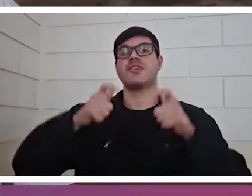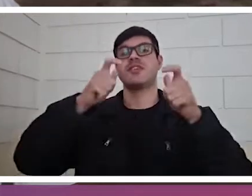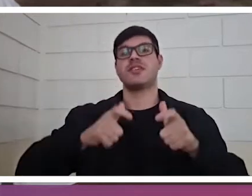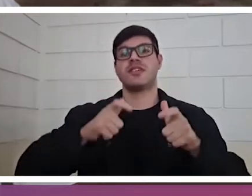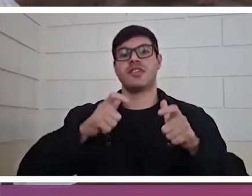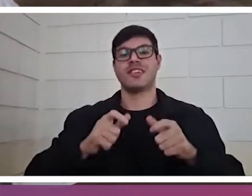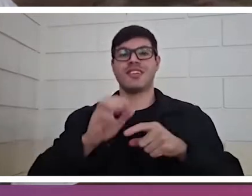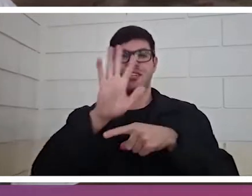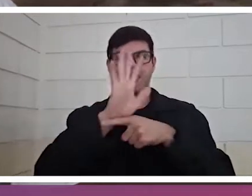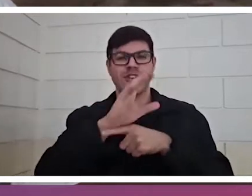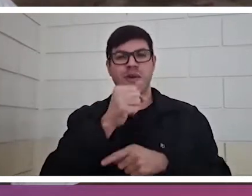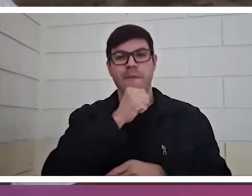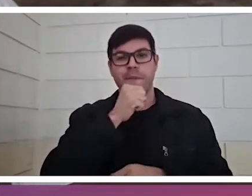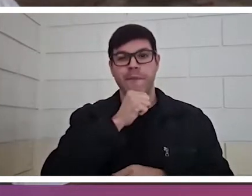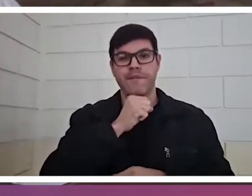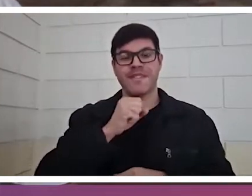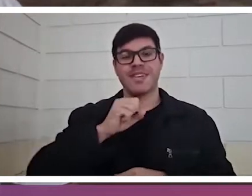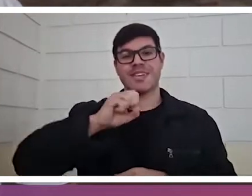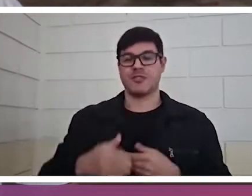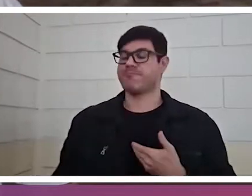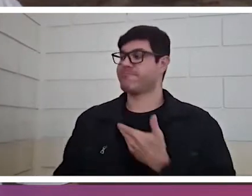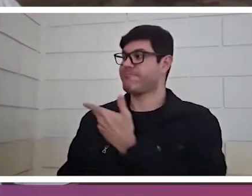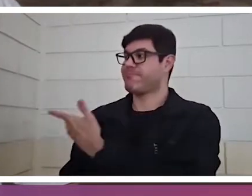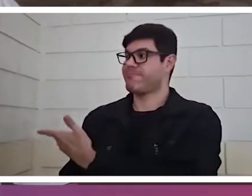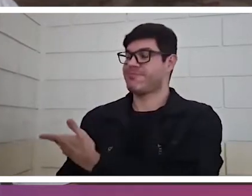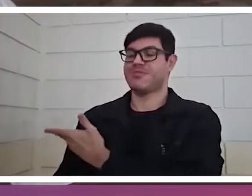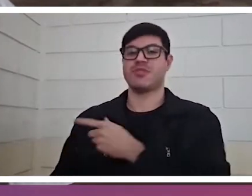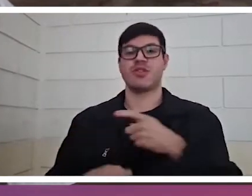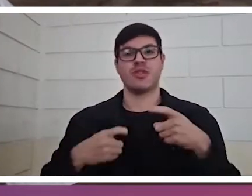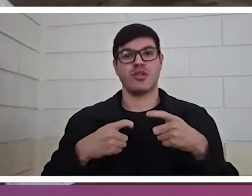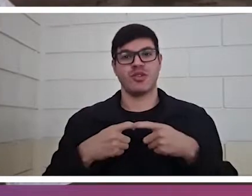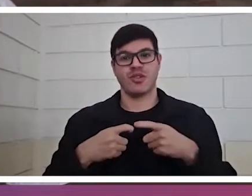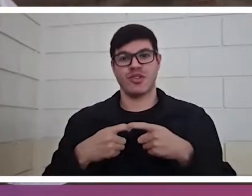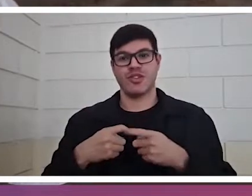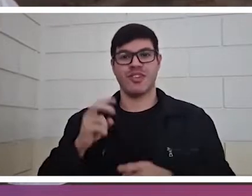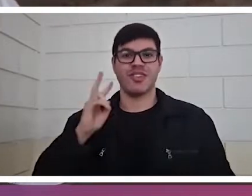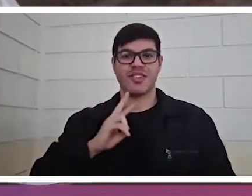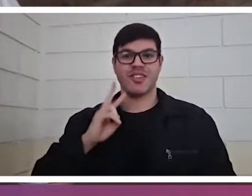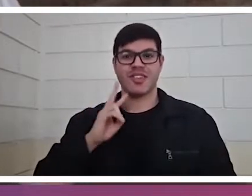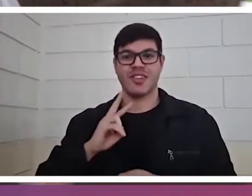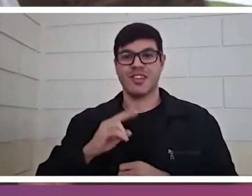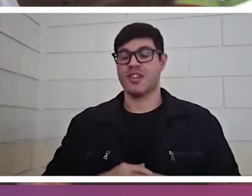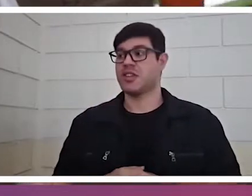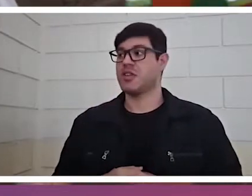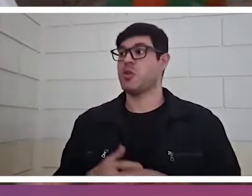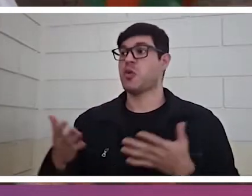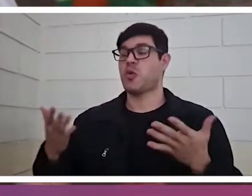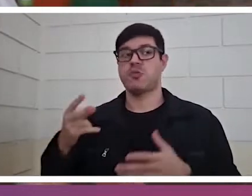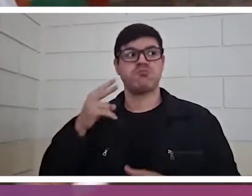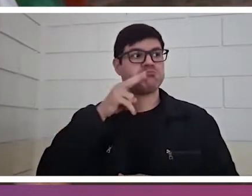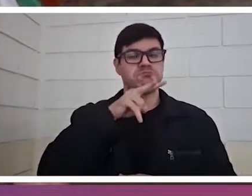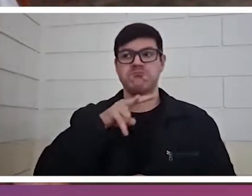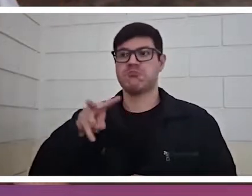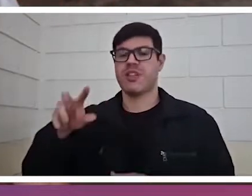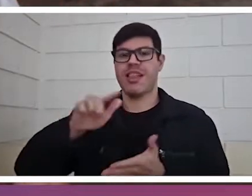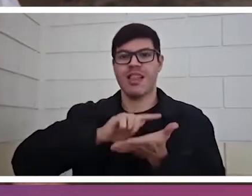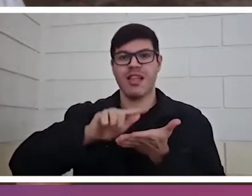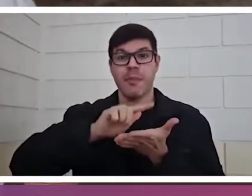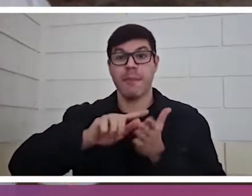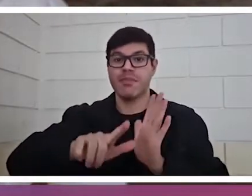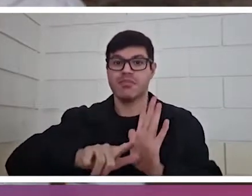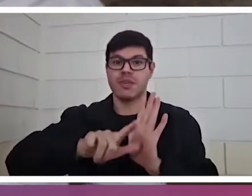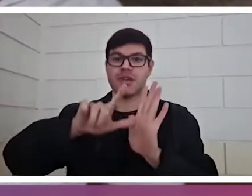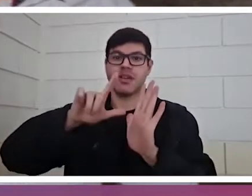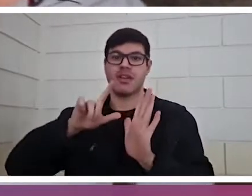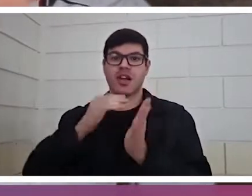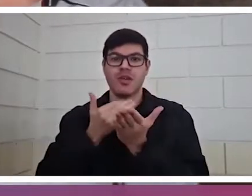Estou aqui no Cine Santa Helena, do meu lado é doutor Márcio, nosso vereador. Um abraço, doutor. Vocês estão observando aí que